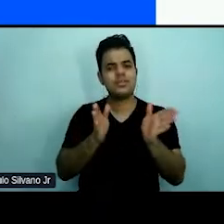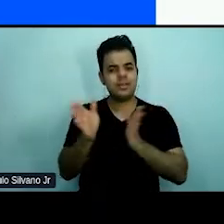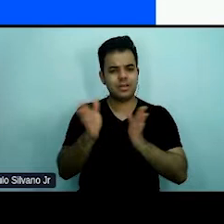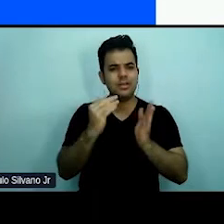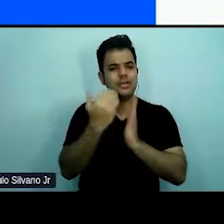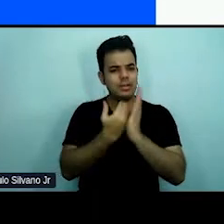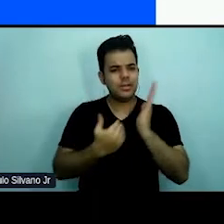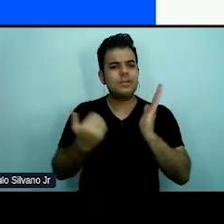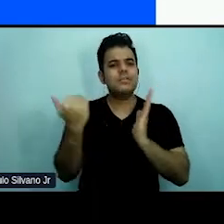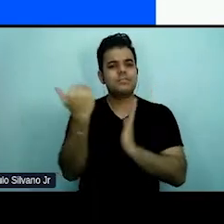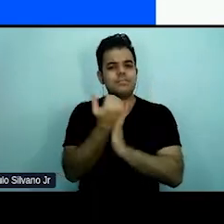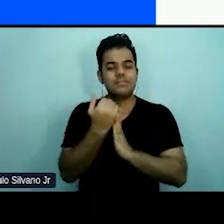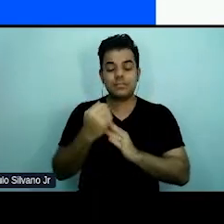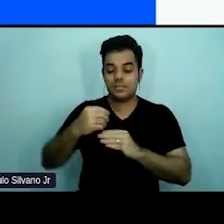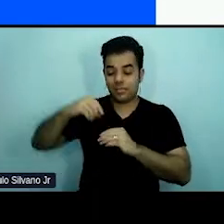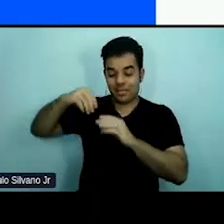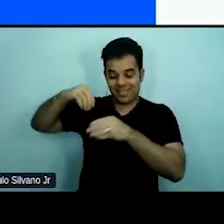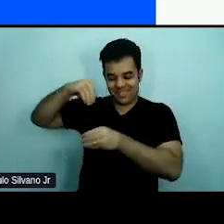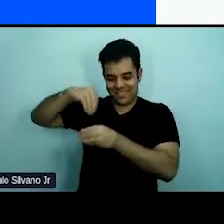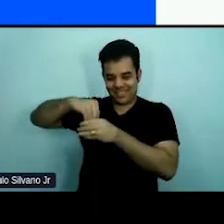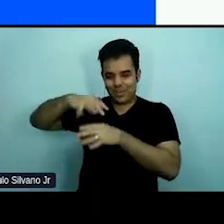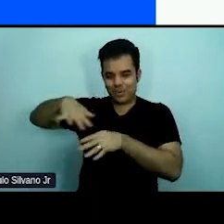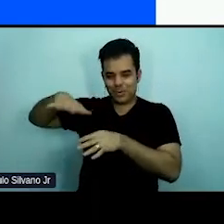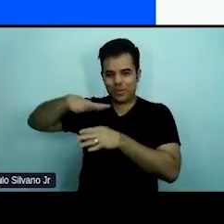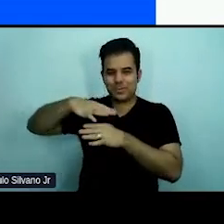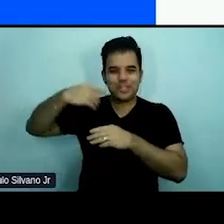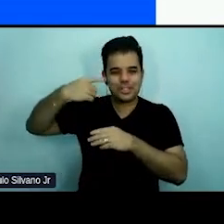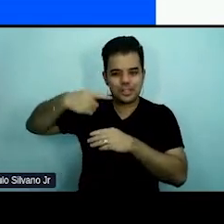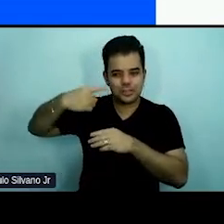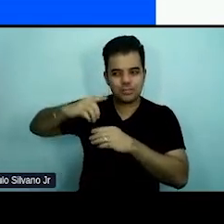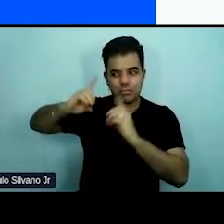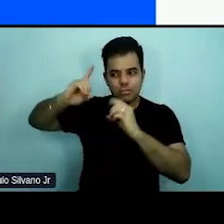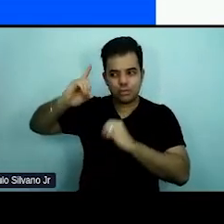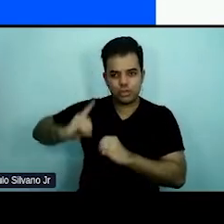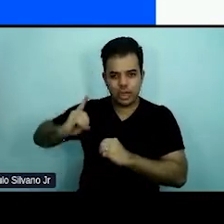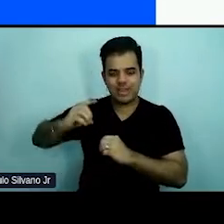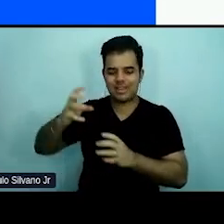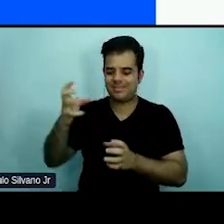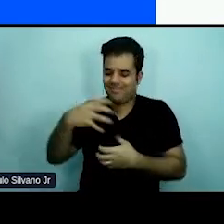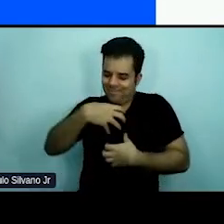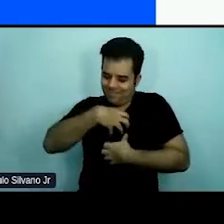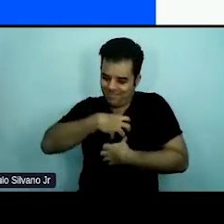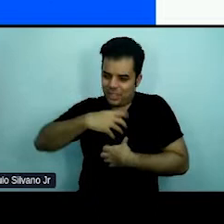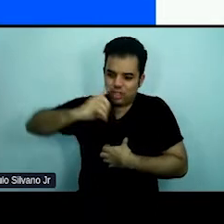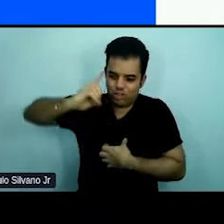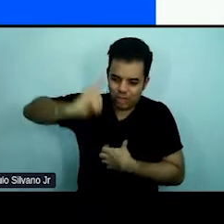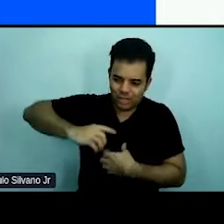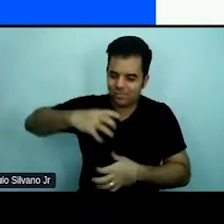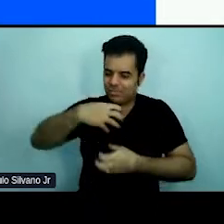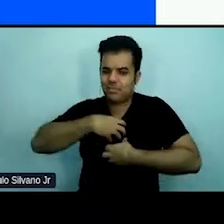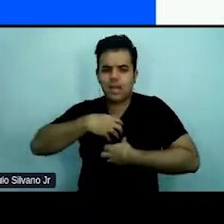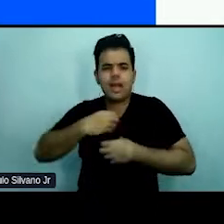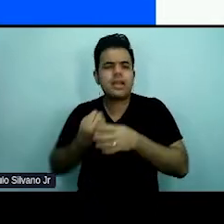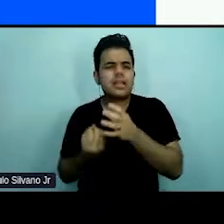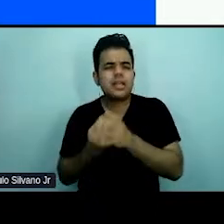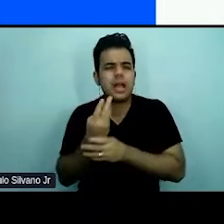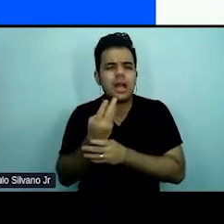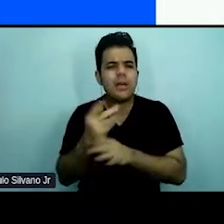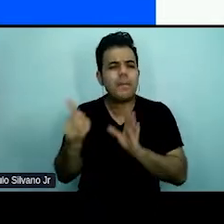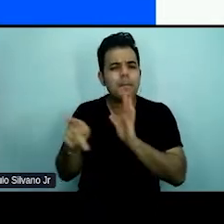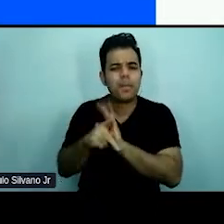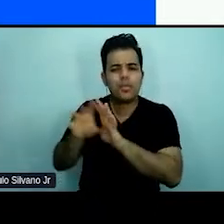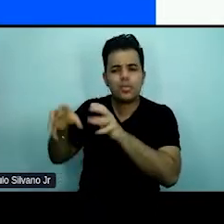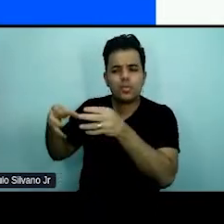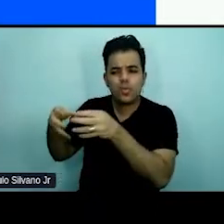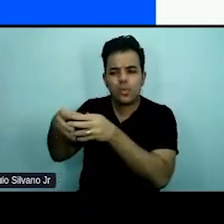Dentro do Direito, eu fundei uma iniciativa chamada Direito com Jeito, é uma iniciativa de linguagem simples para a área jurídica.